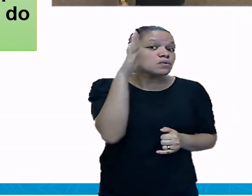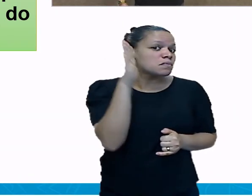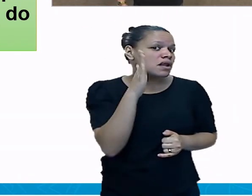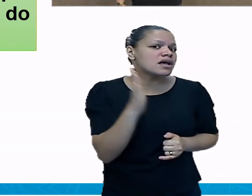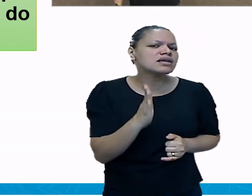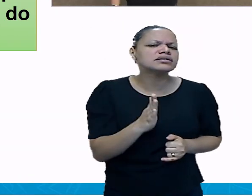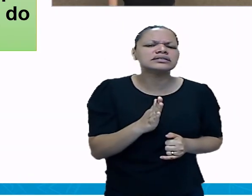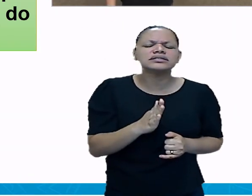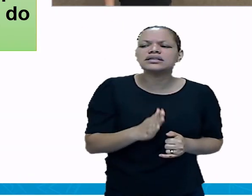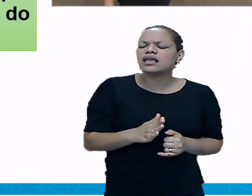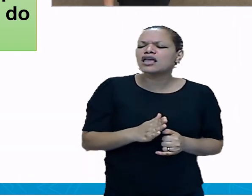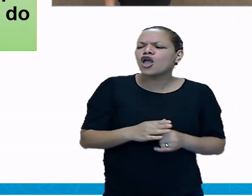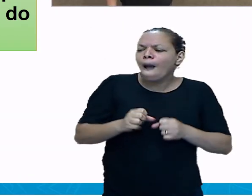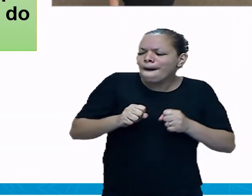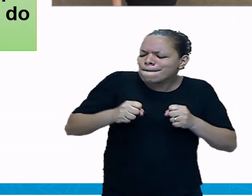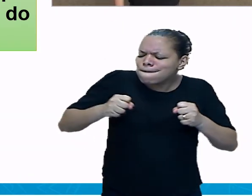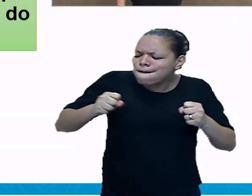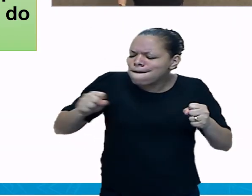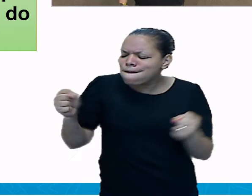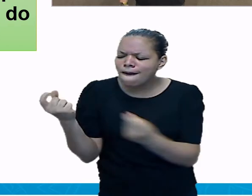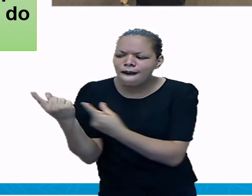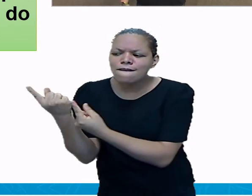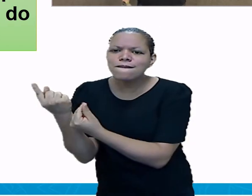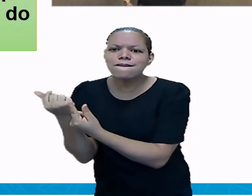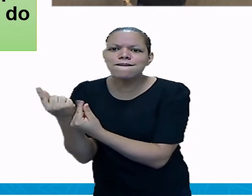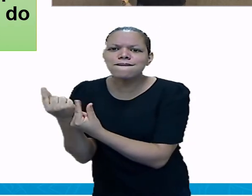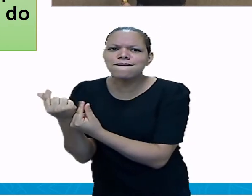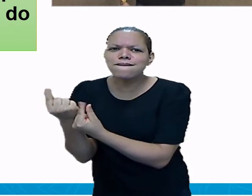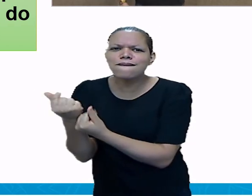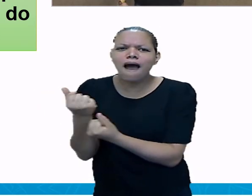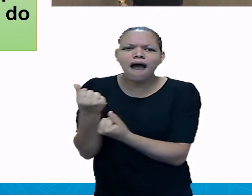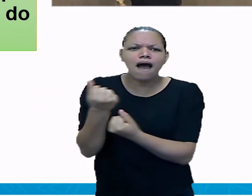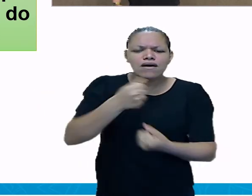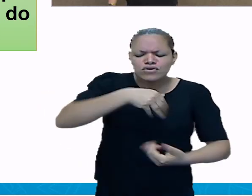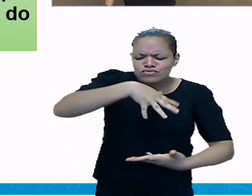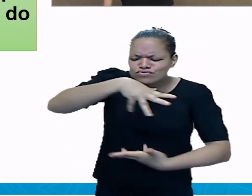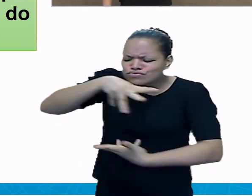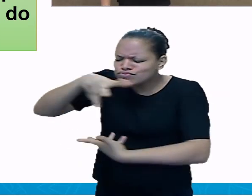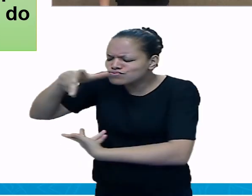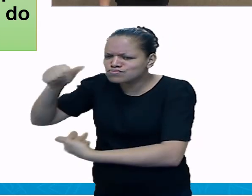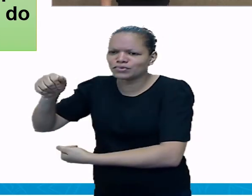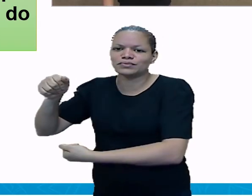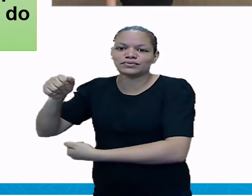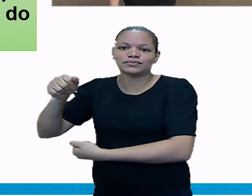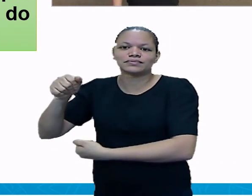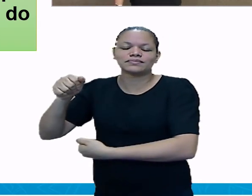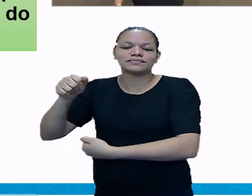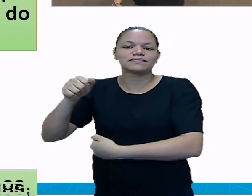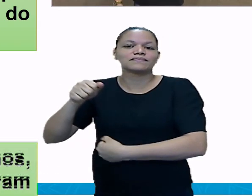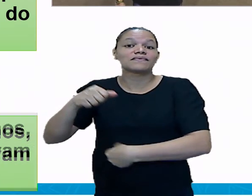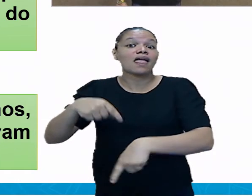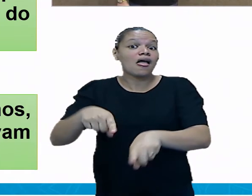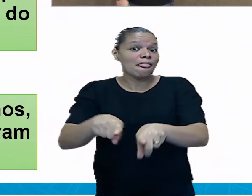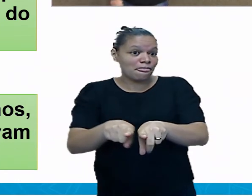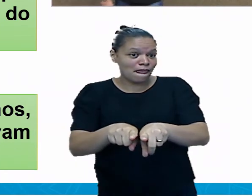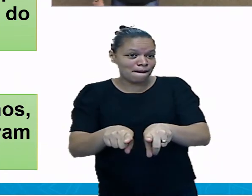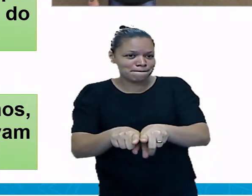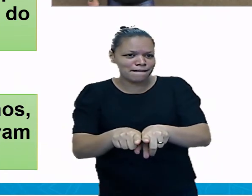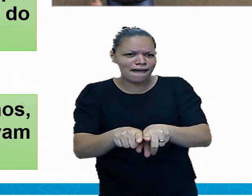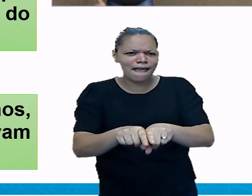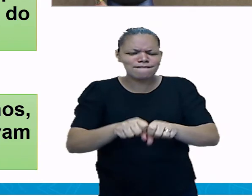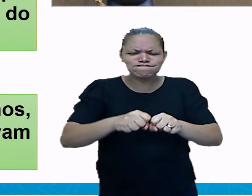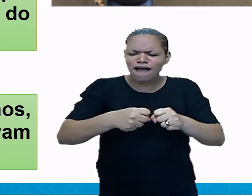A maior hidrelétrica do mundo é chinesa. Ela fica lá na